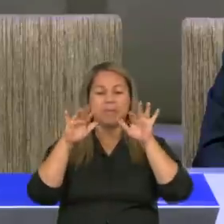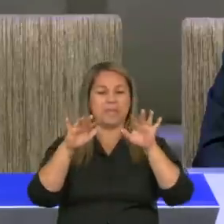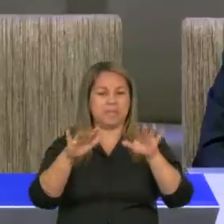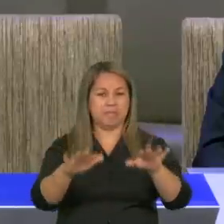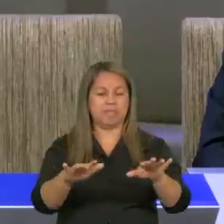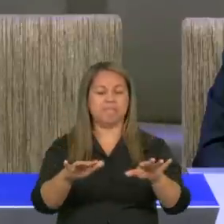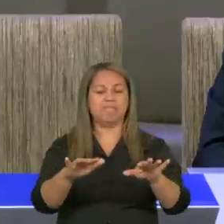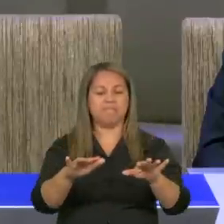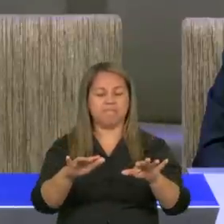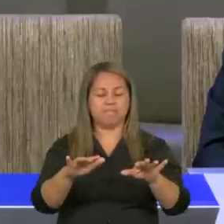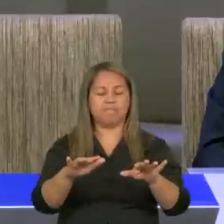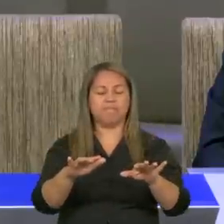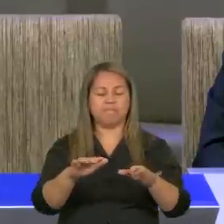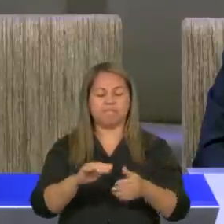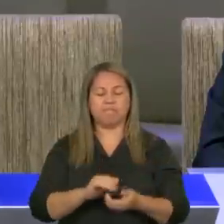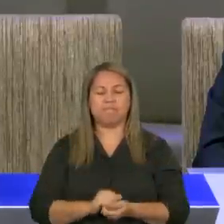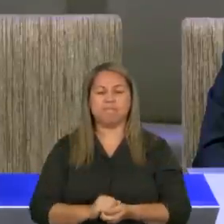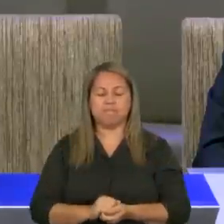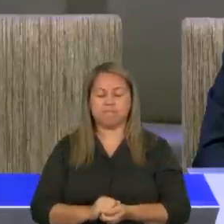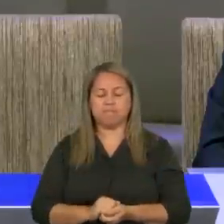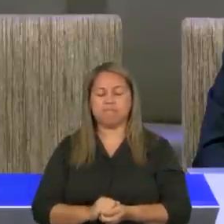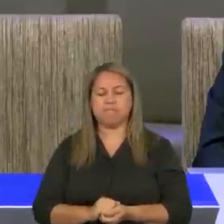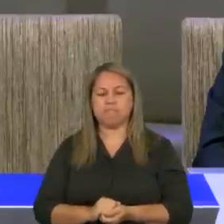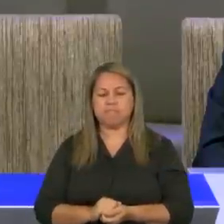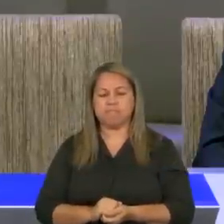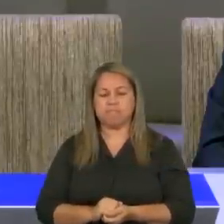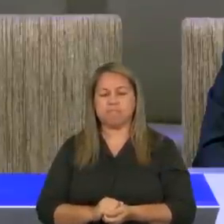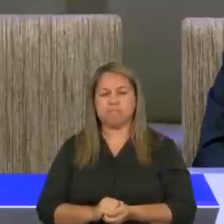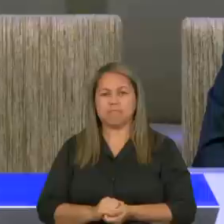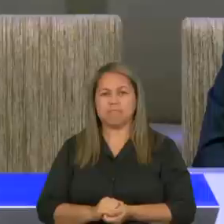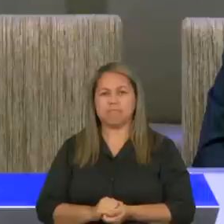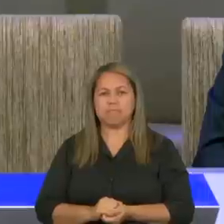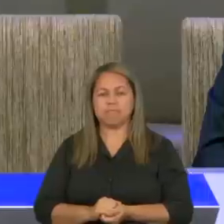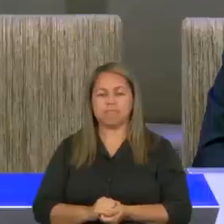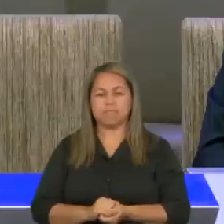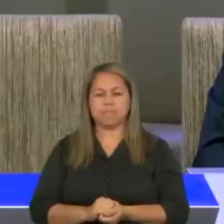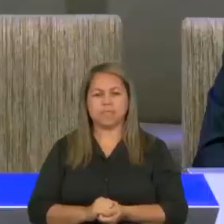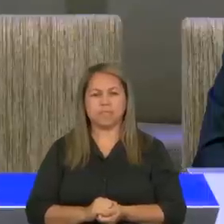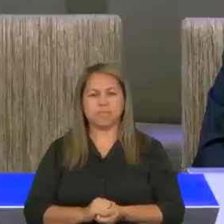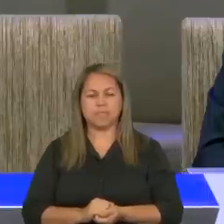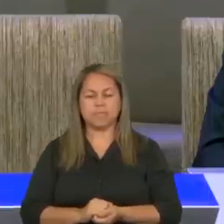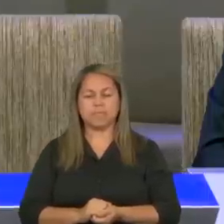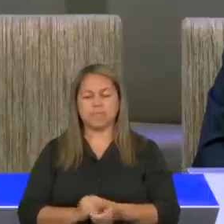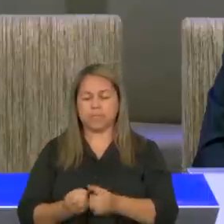e as flores, já brotaram no campo,